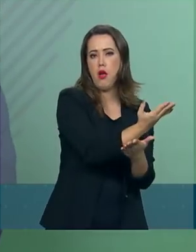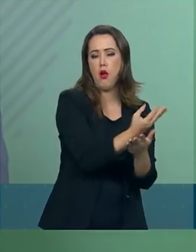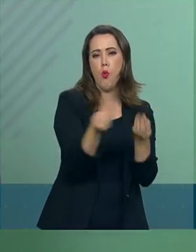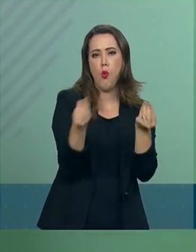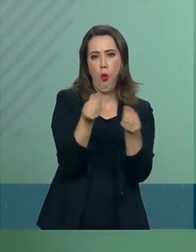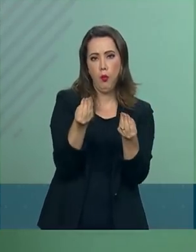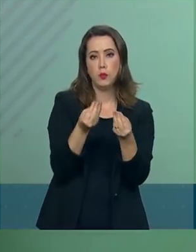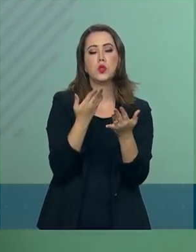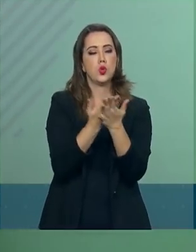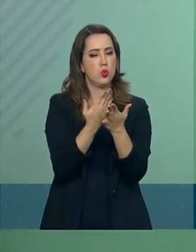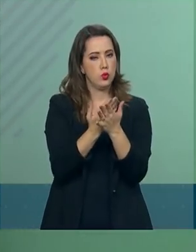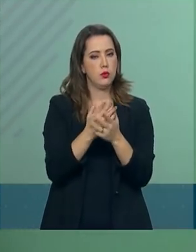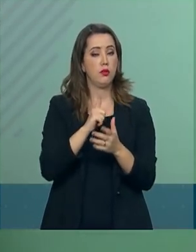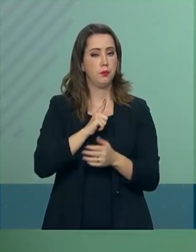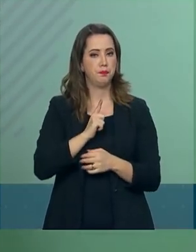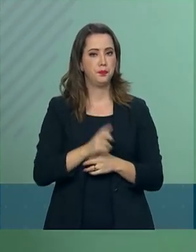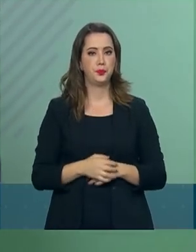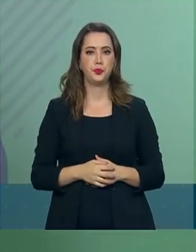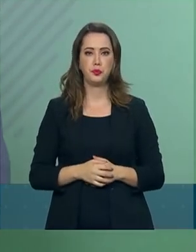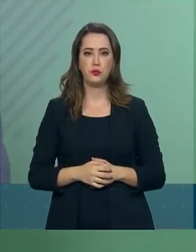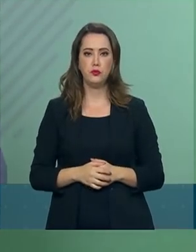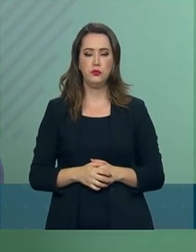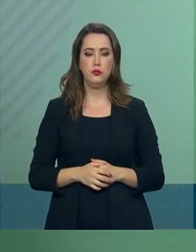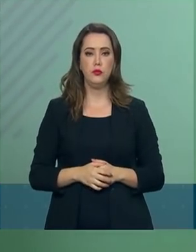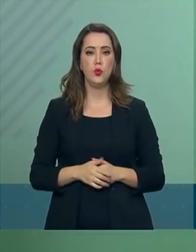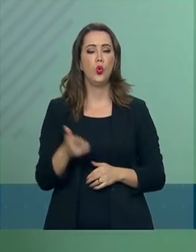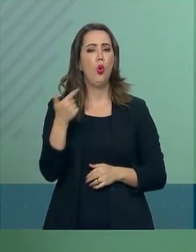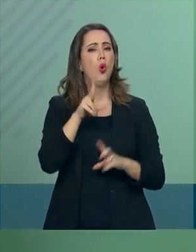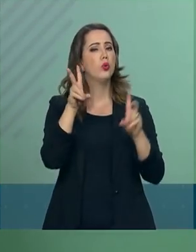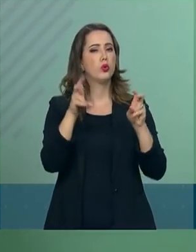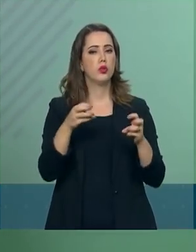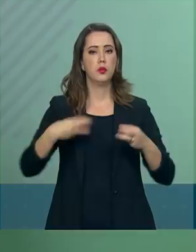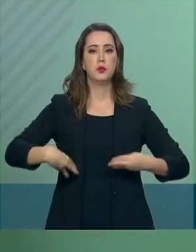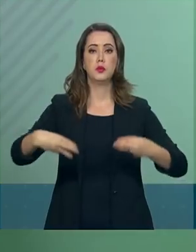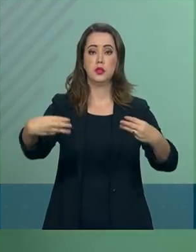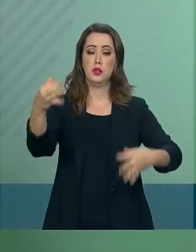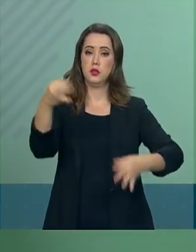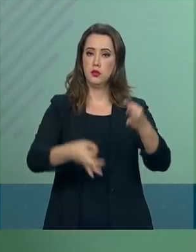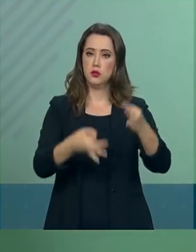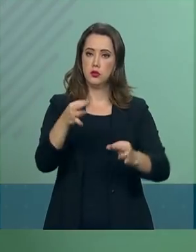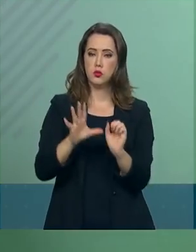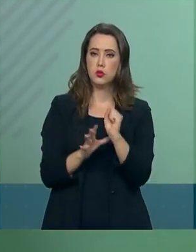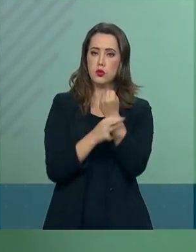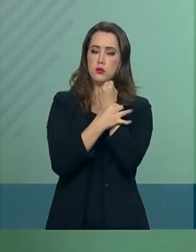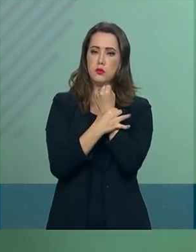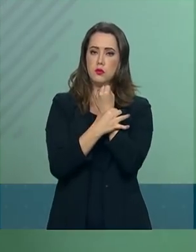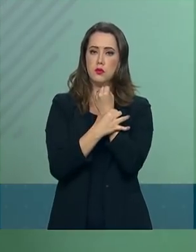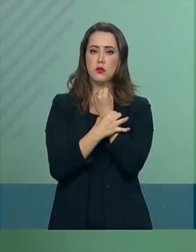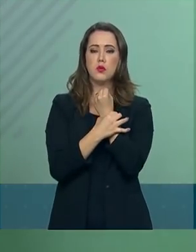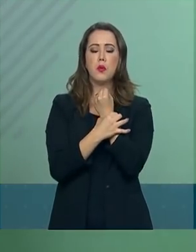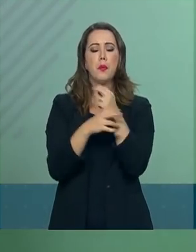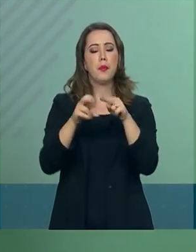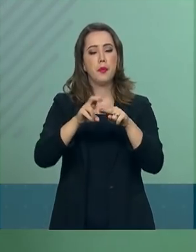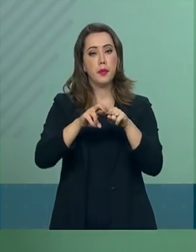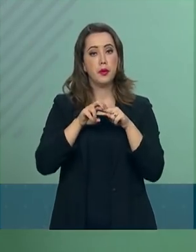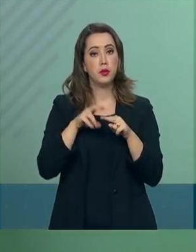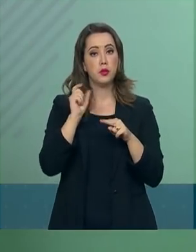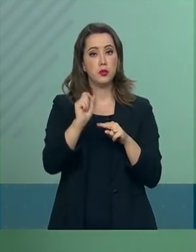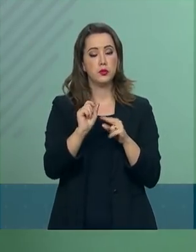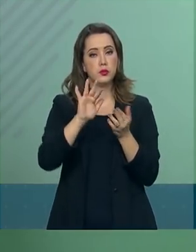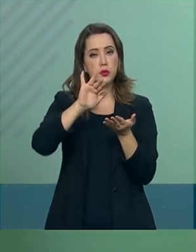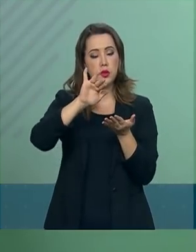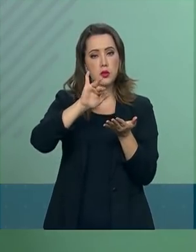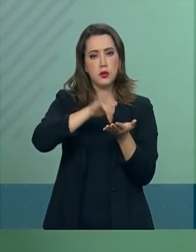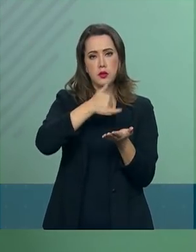No Ministério da Justiça e Segurança Pública, o Ministério da Justiça e Segurança Pública, por meio da